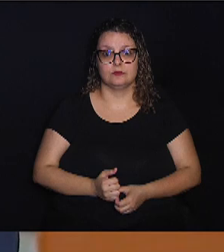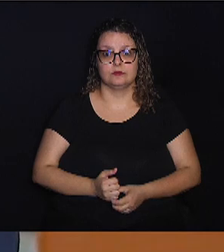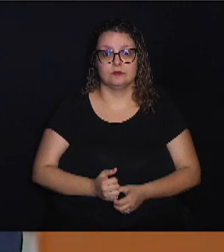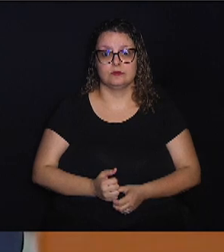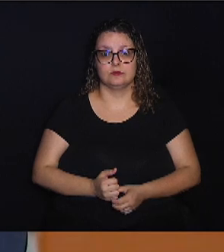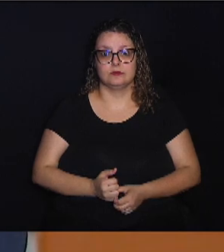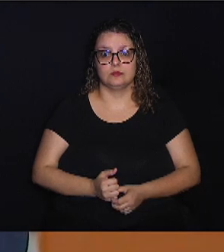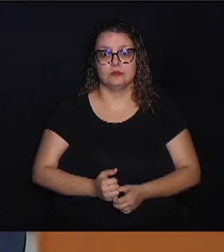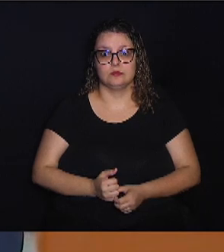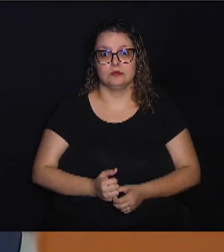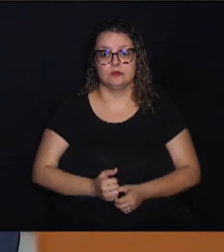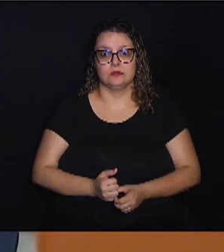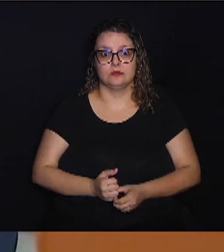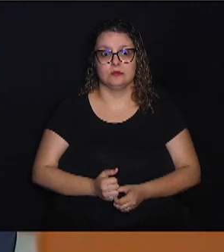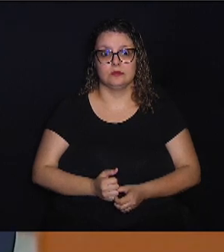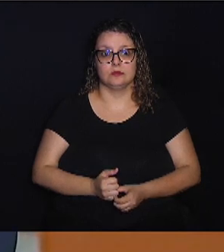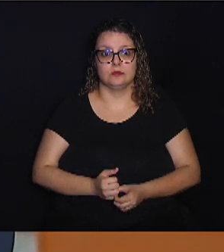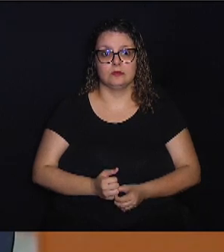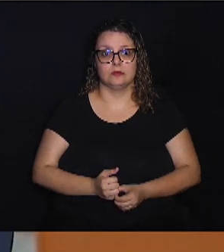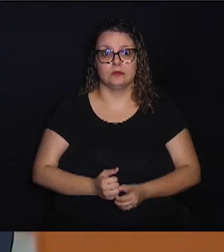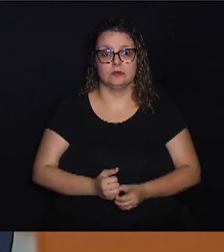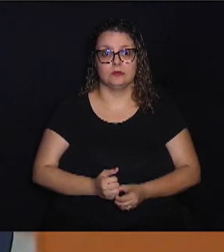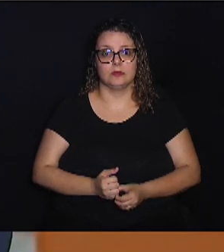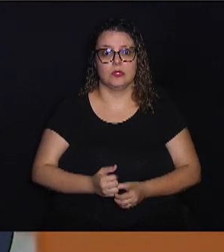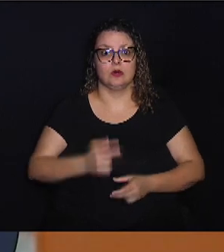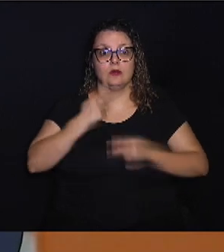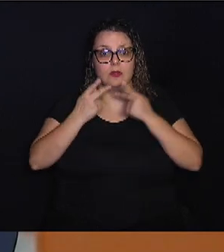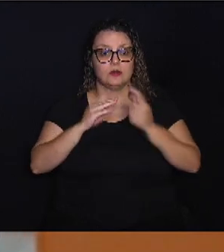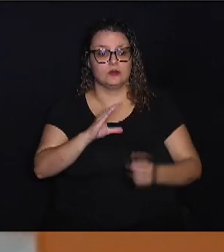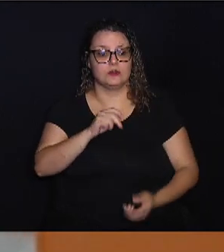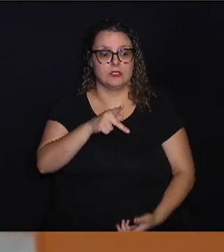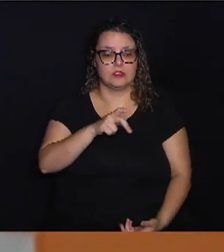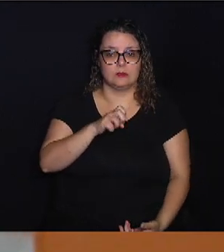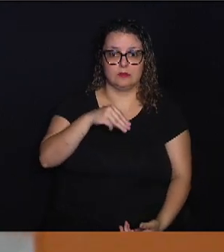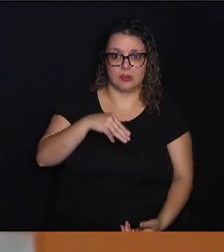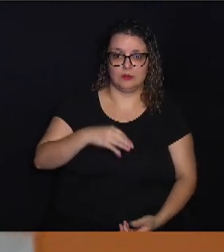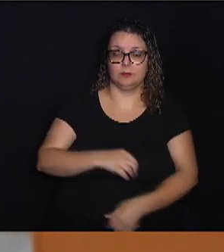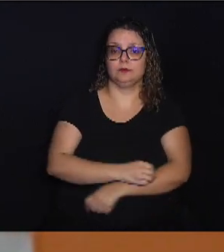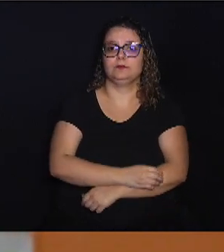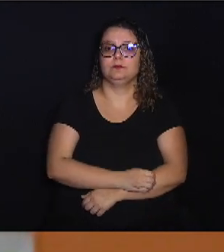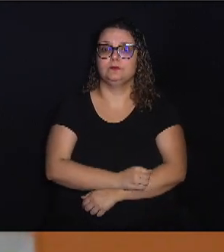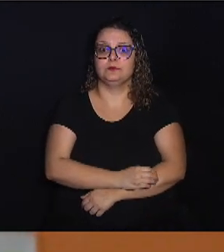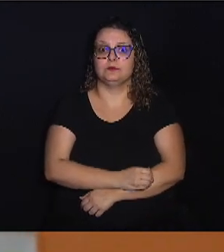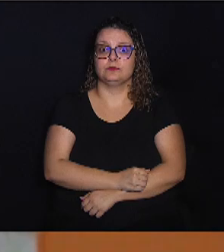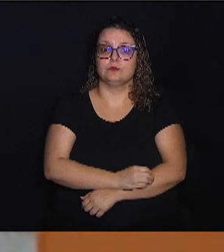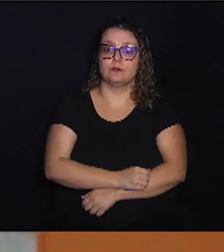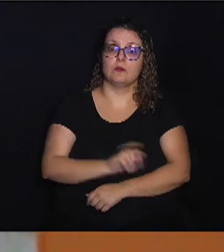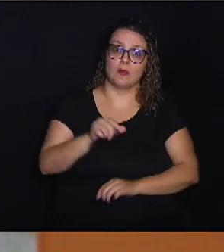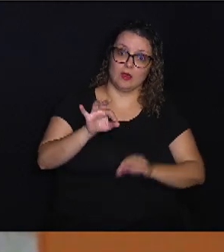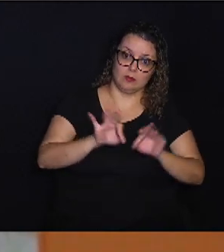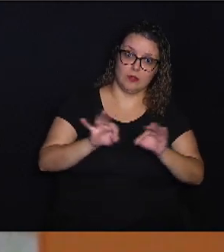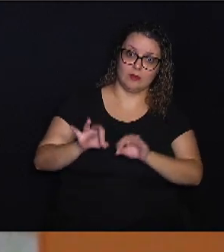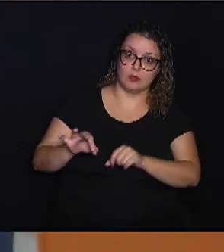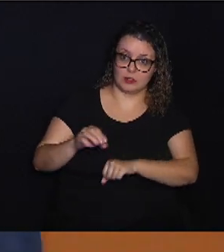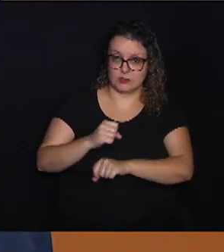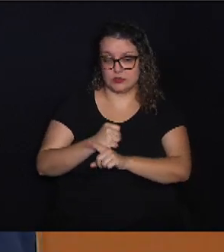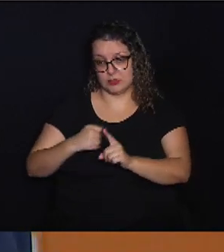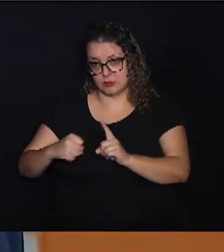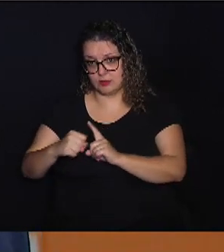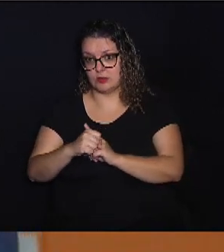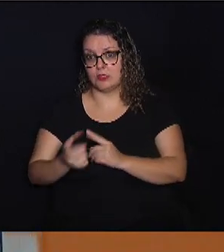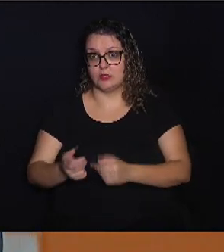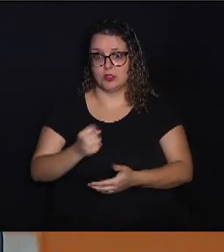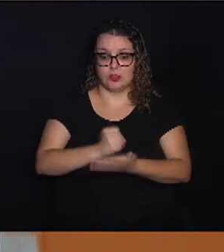no mínimo. Vamos lá, fale um pouquinho do CNP. O CNP é uma organização social que tem um contrato de